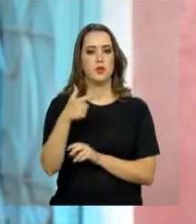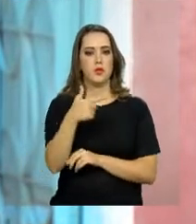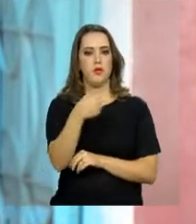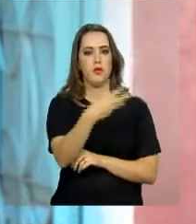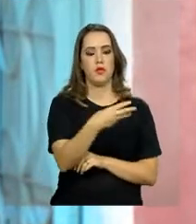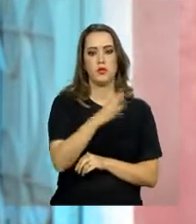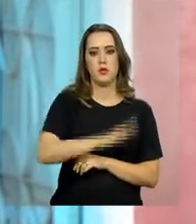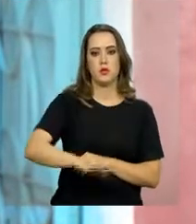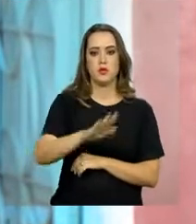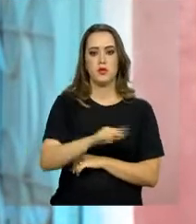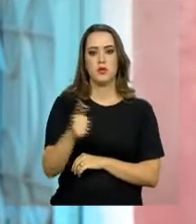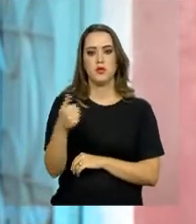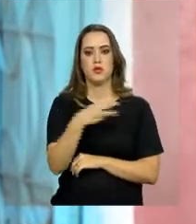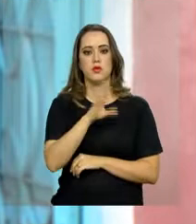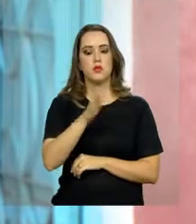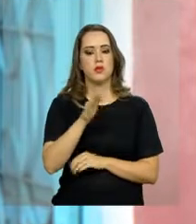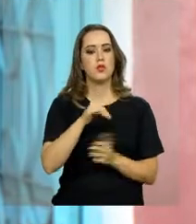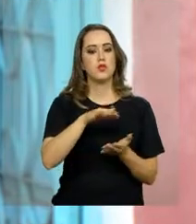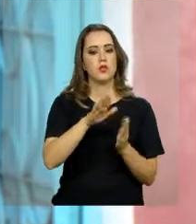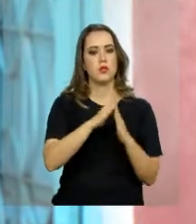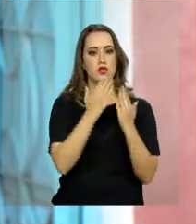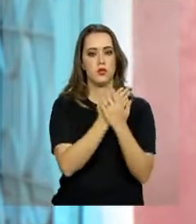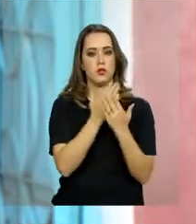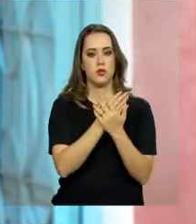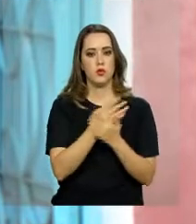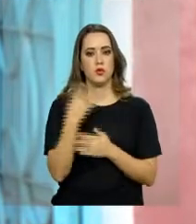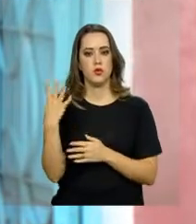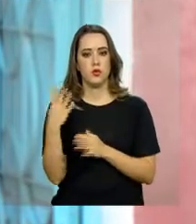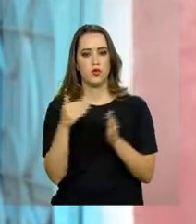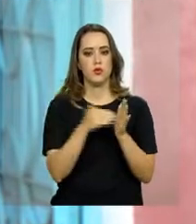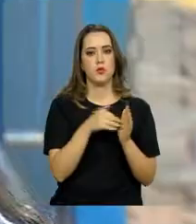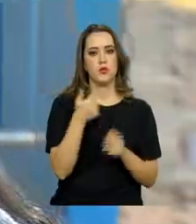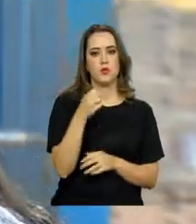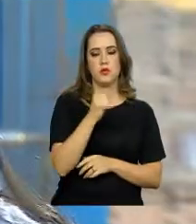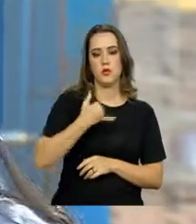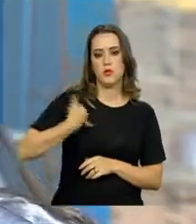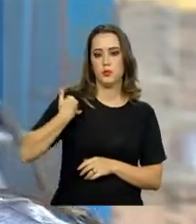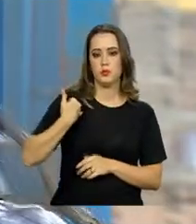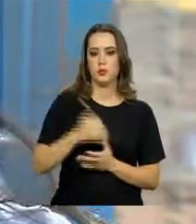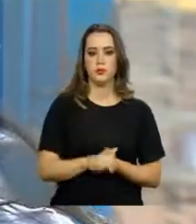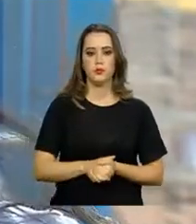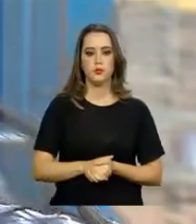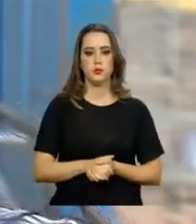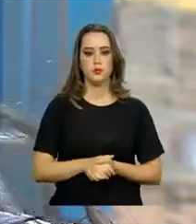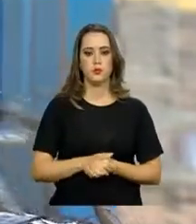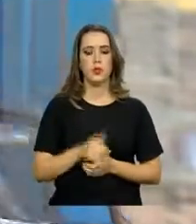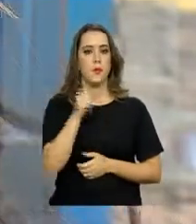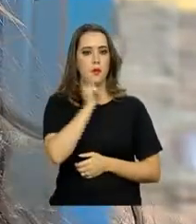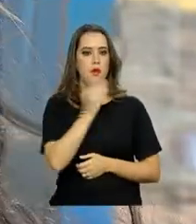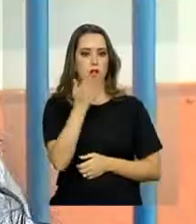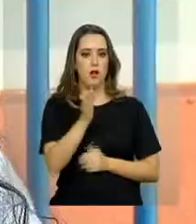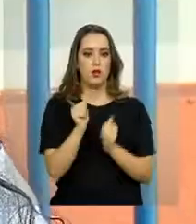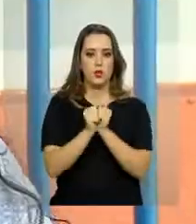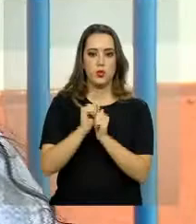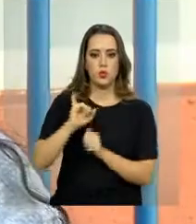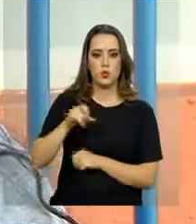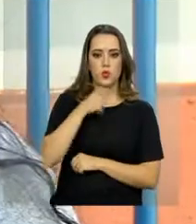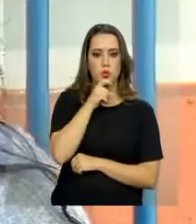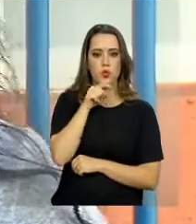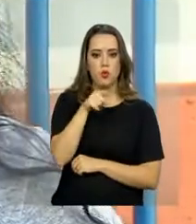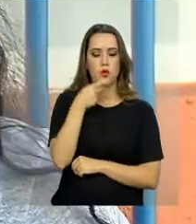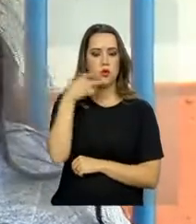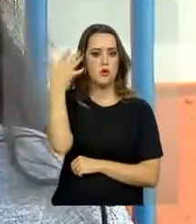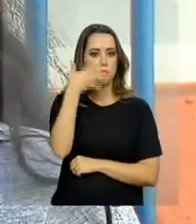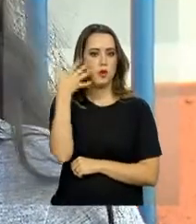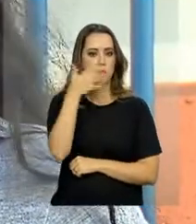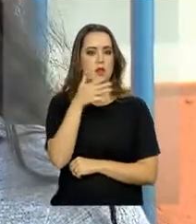crianças e adolescentes, 13 já estão inseridos na escola, crianças de 4 a 18 anos. Gladys estava no grupo que chegou em julho. Ela conta